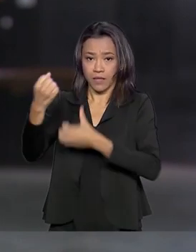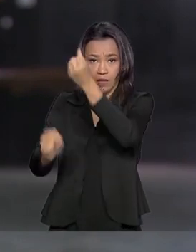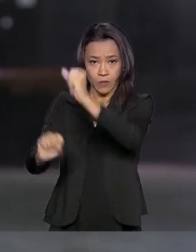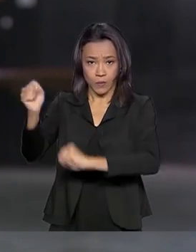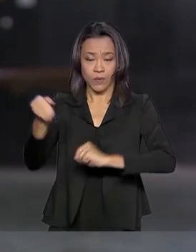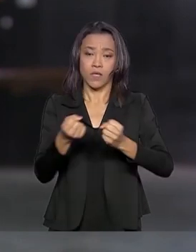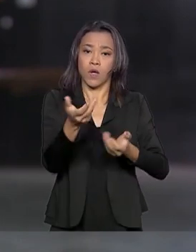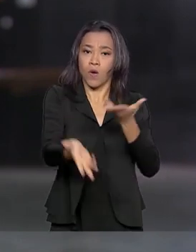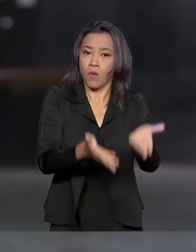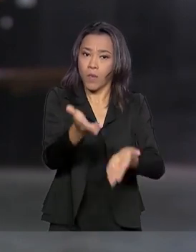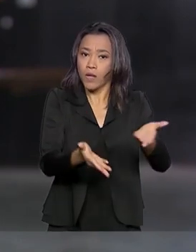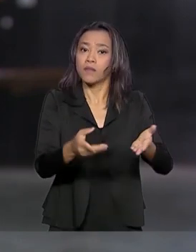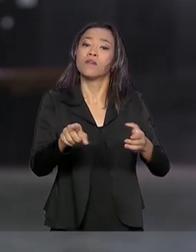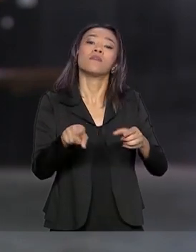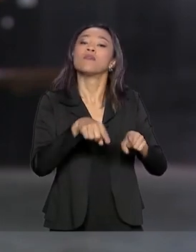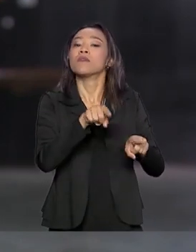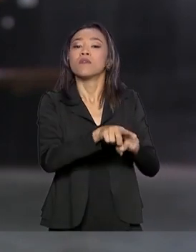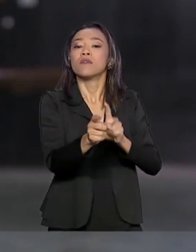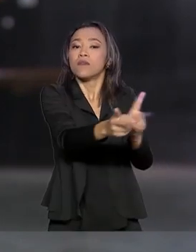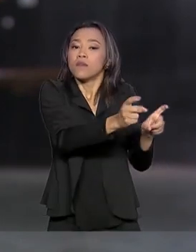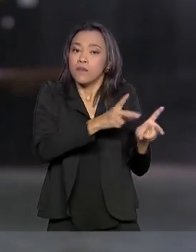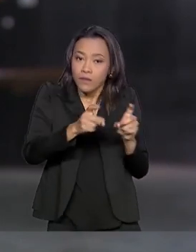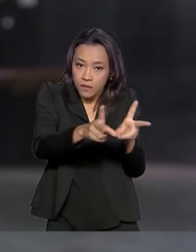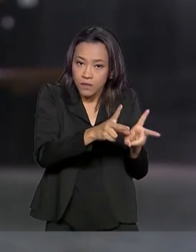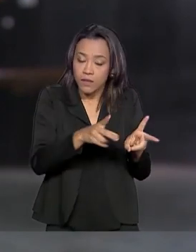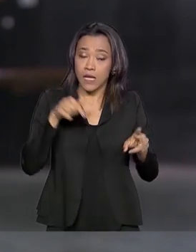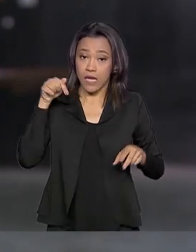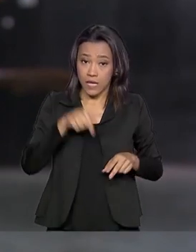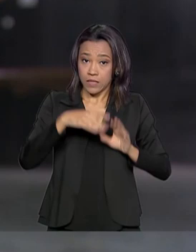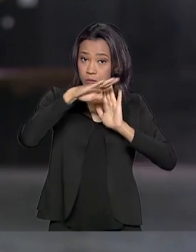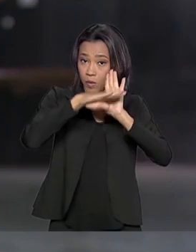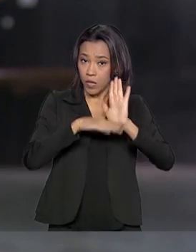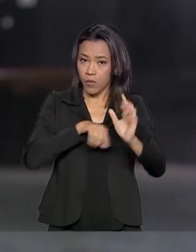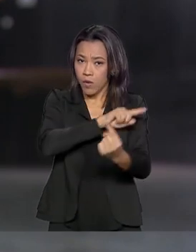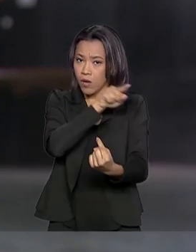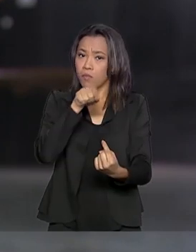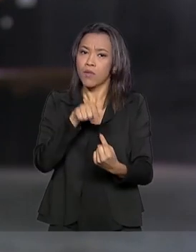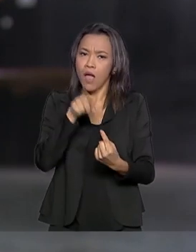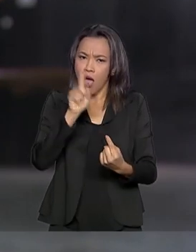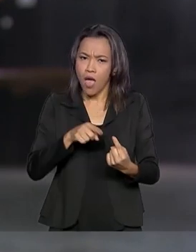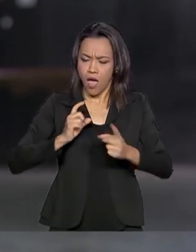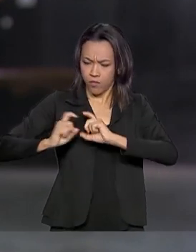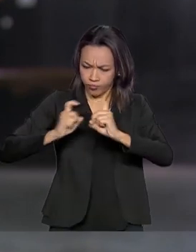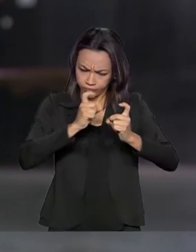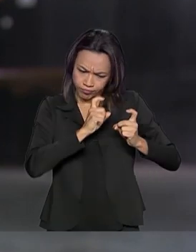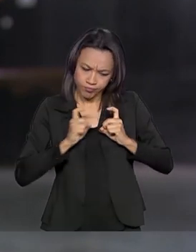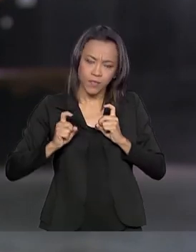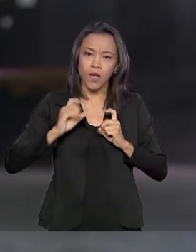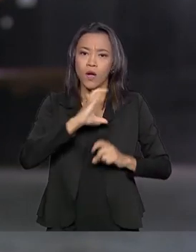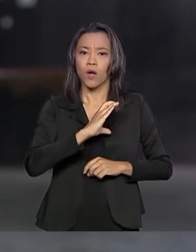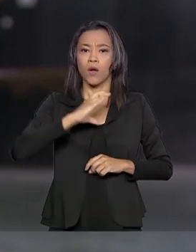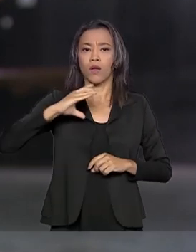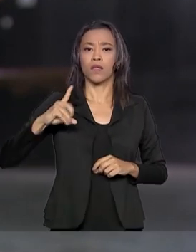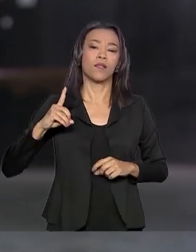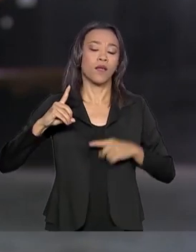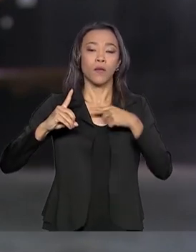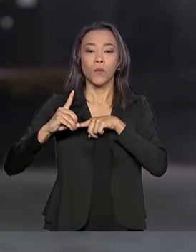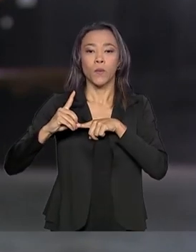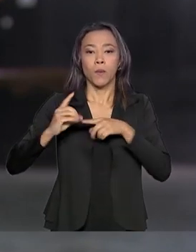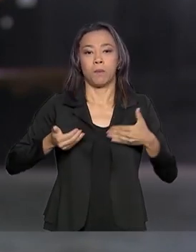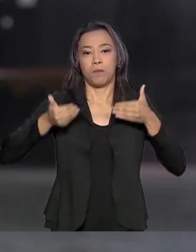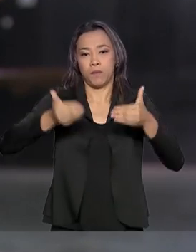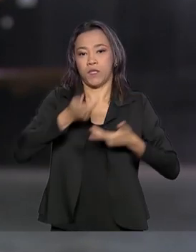comércio e de serviços. O programa vai promover capacidades gerenciais e será coordenado pelo Ministério da